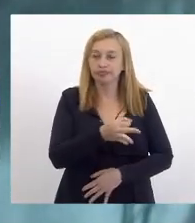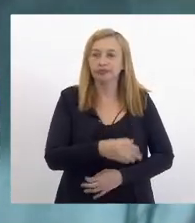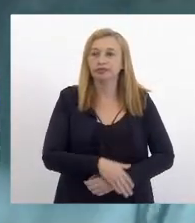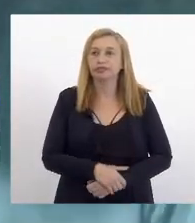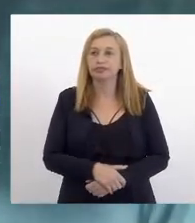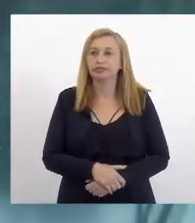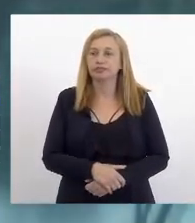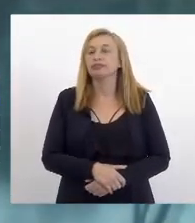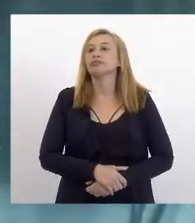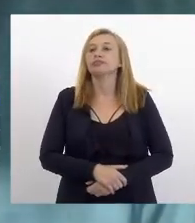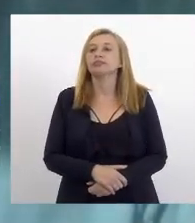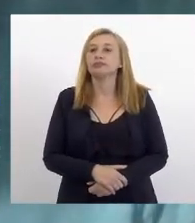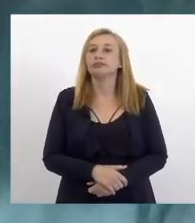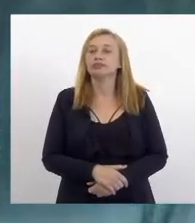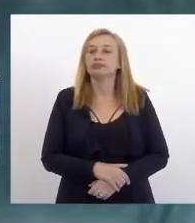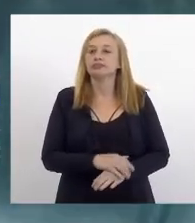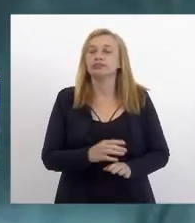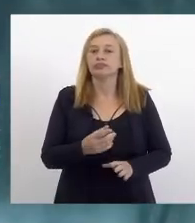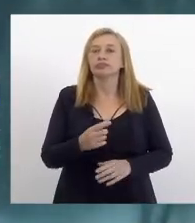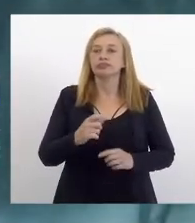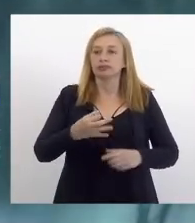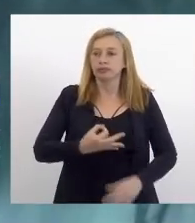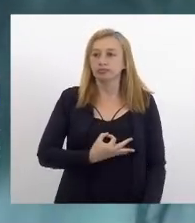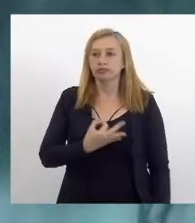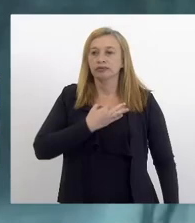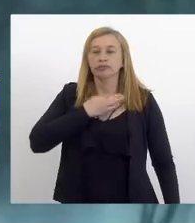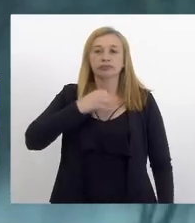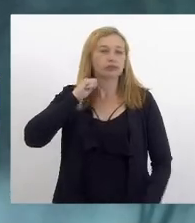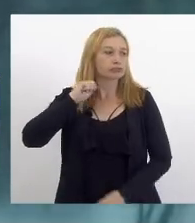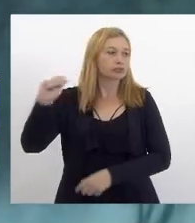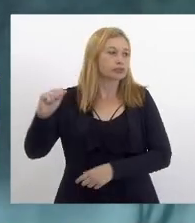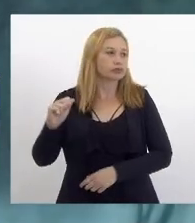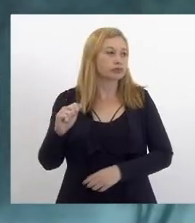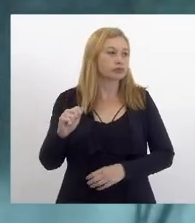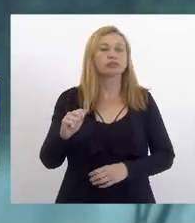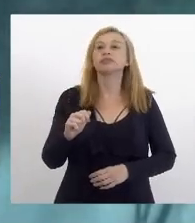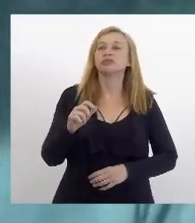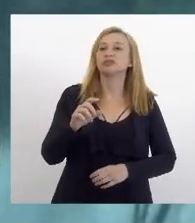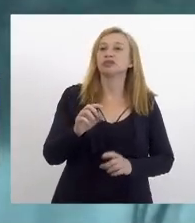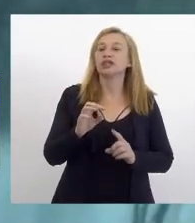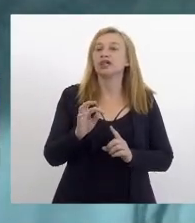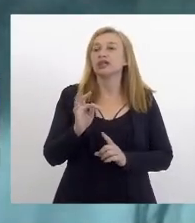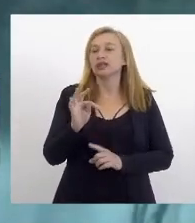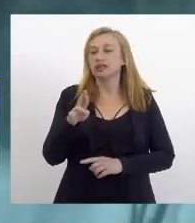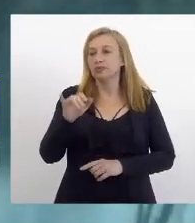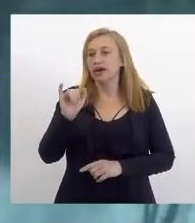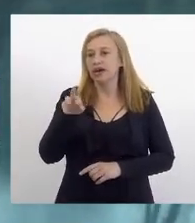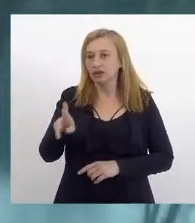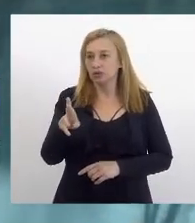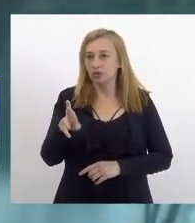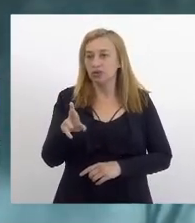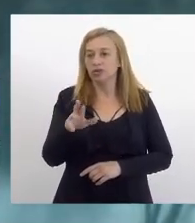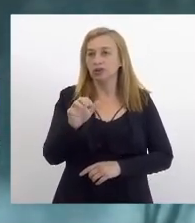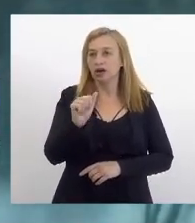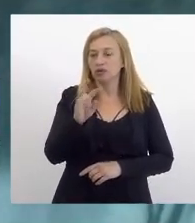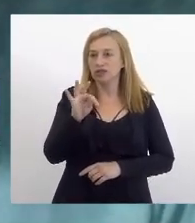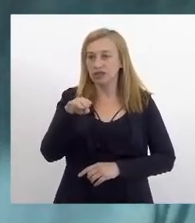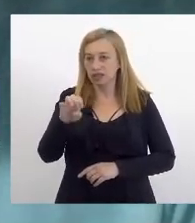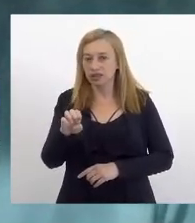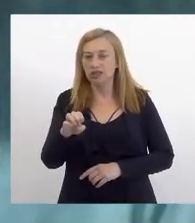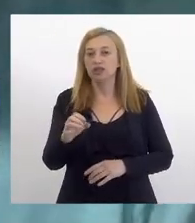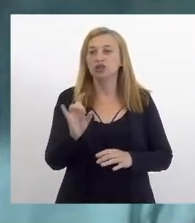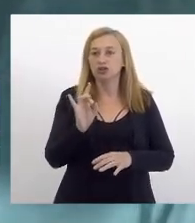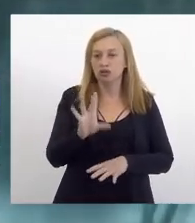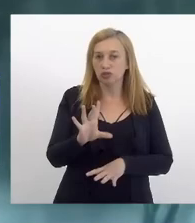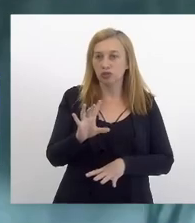proposição da medalha Tiradentes ao desembargador Alcides da Fonseca Neto era apenas isso que te ajude